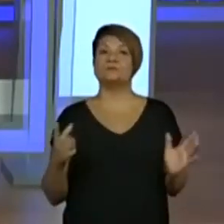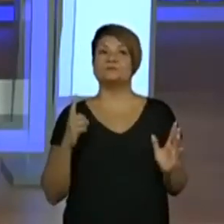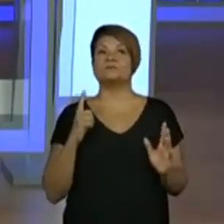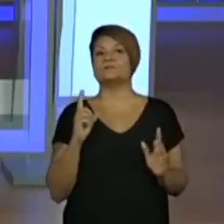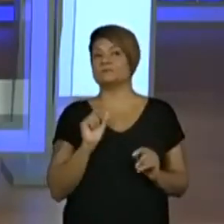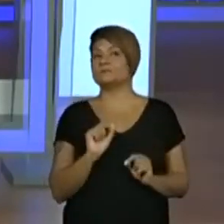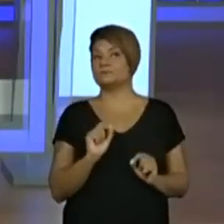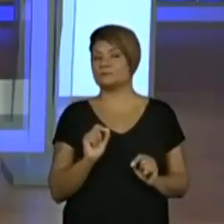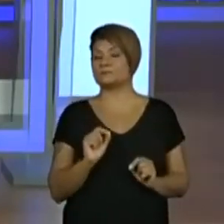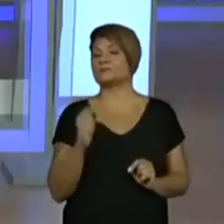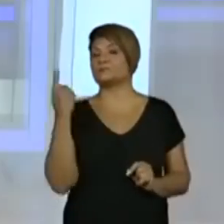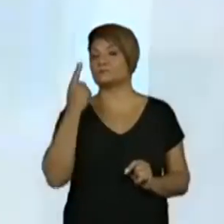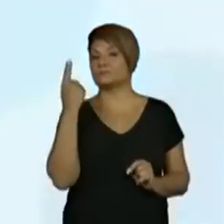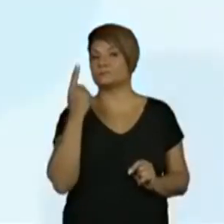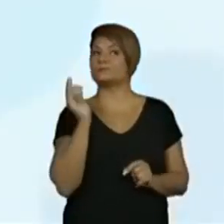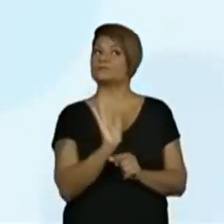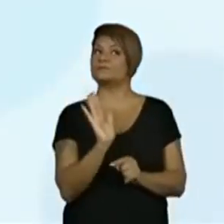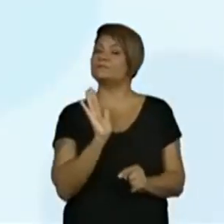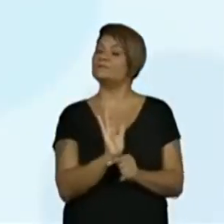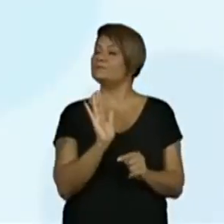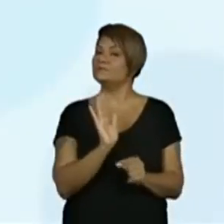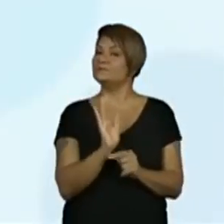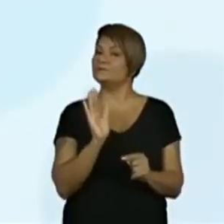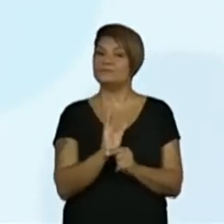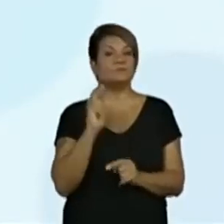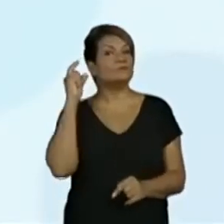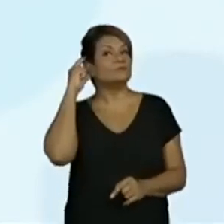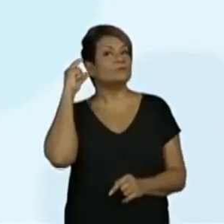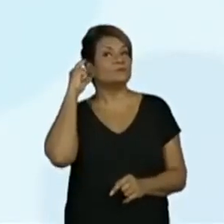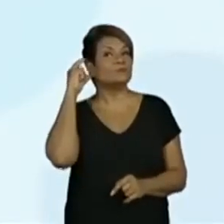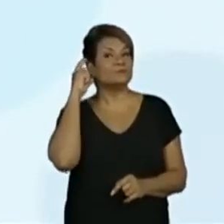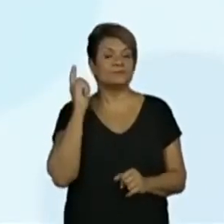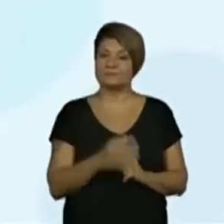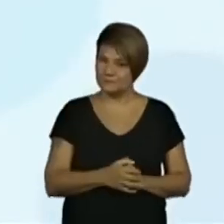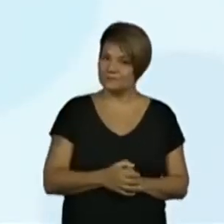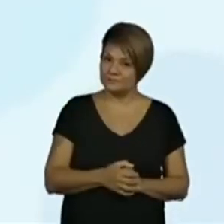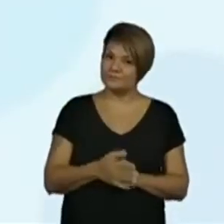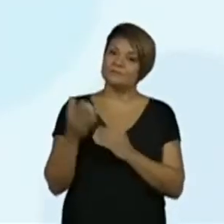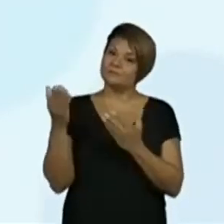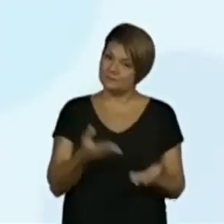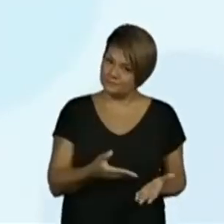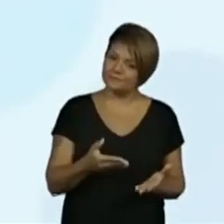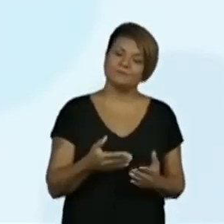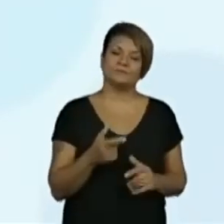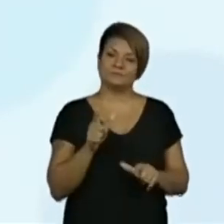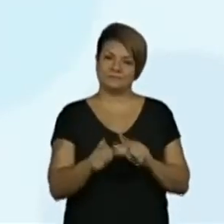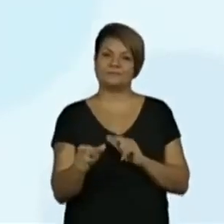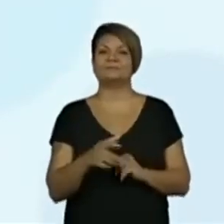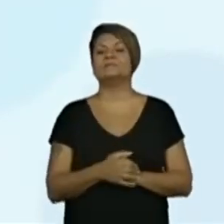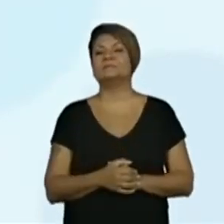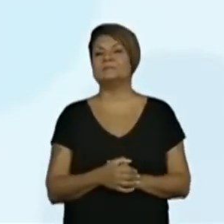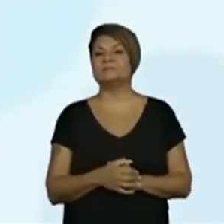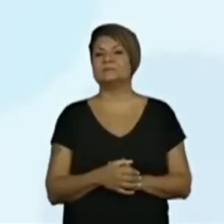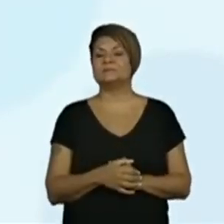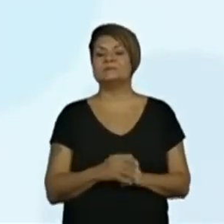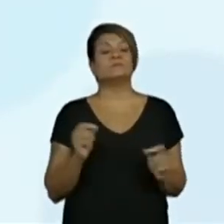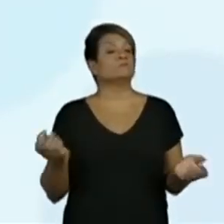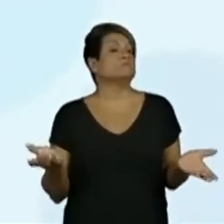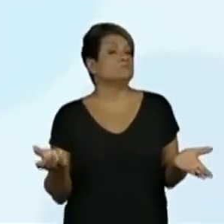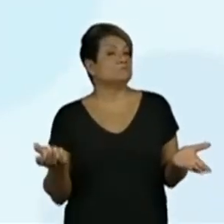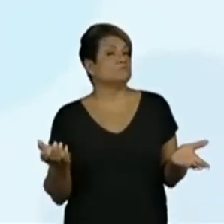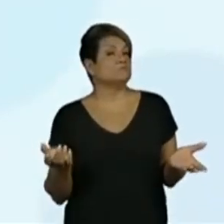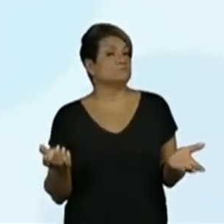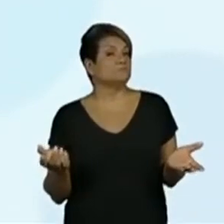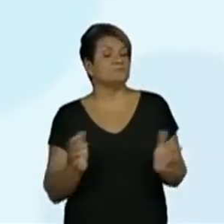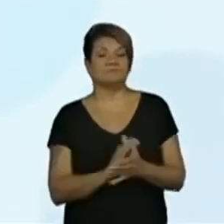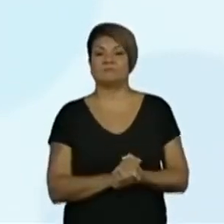primeiro ajudante, para vocês irem pensando, para trazer a letra. Quem sabe assim ajuda junto, pensando